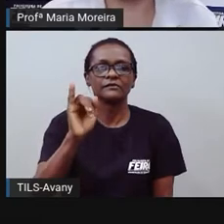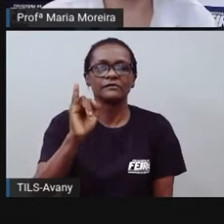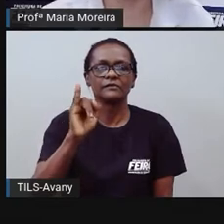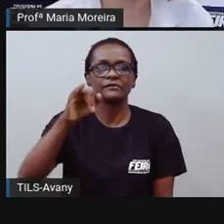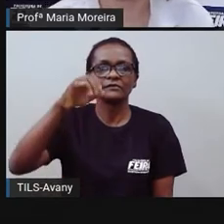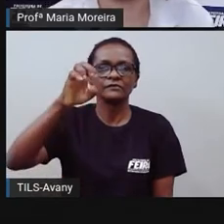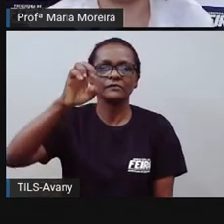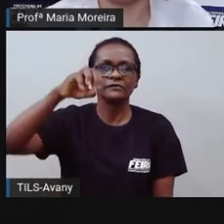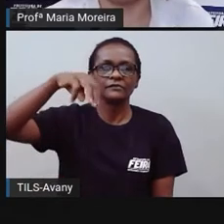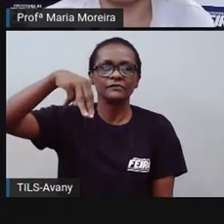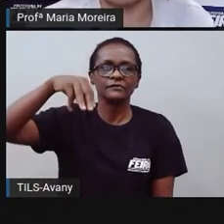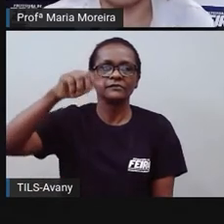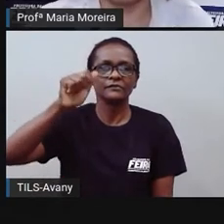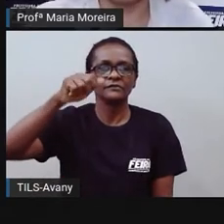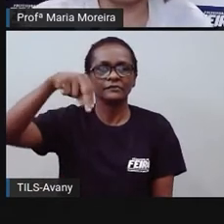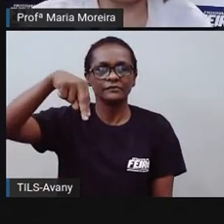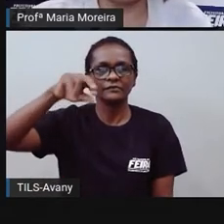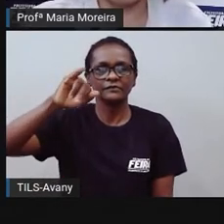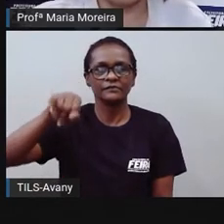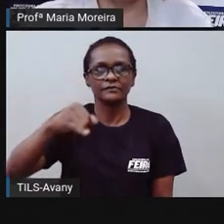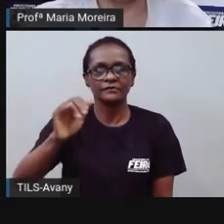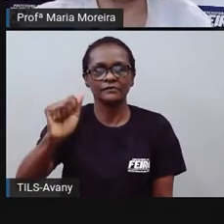que para alguns grupos, né?